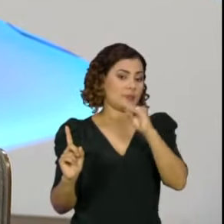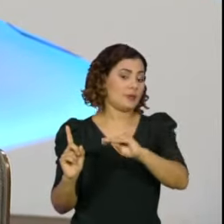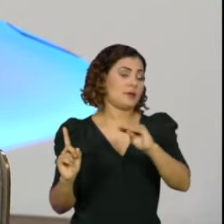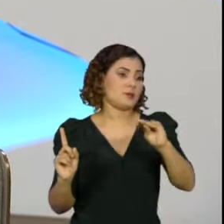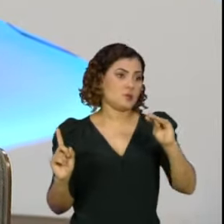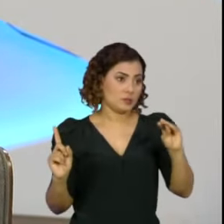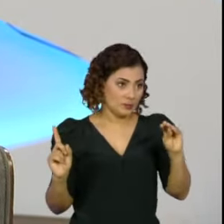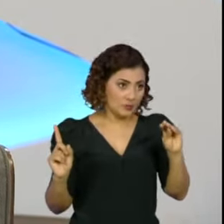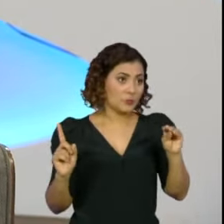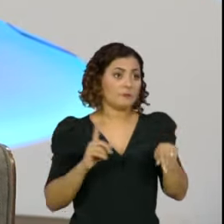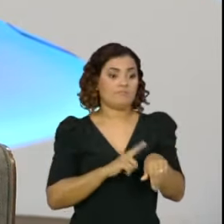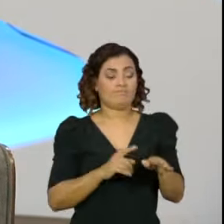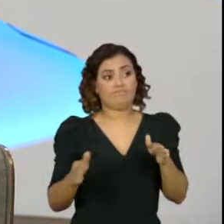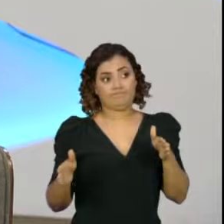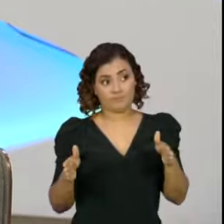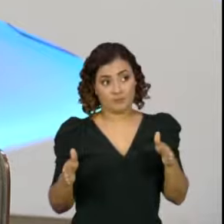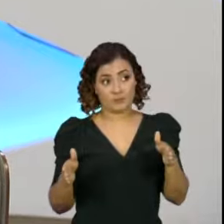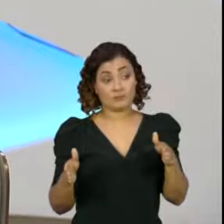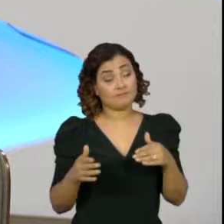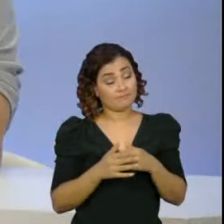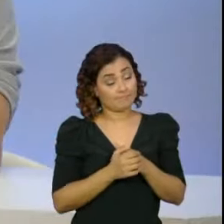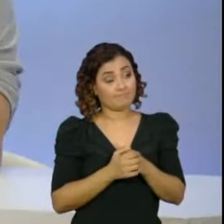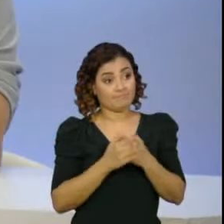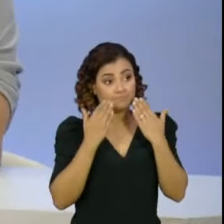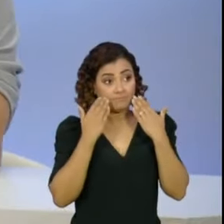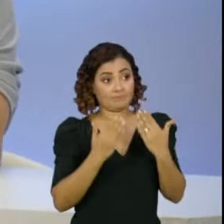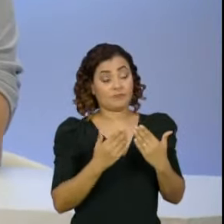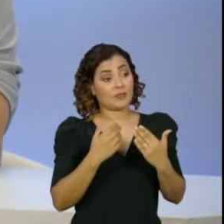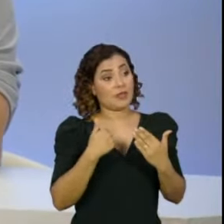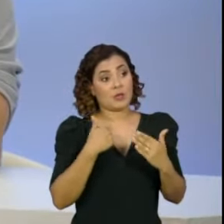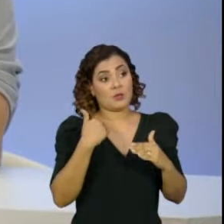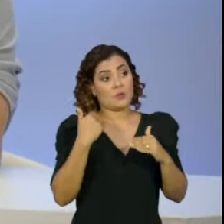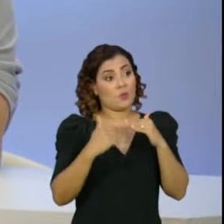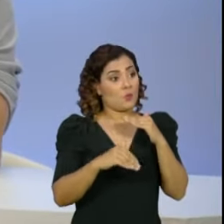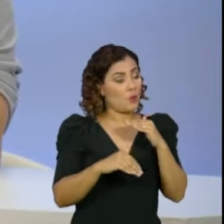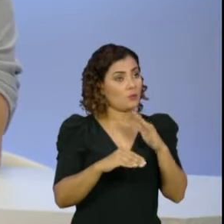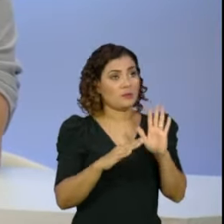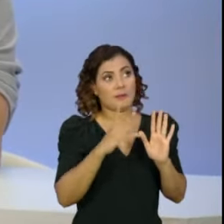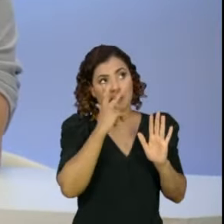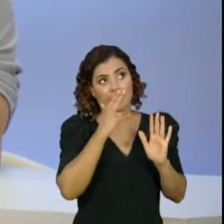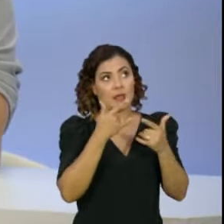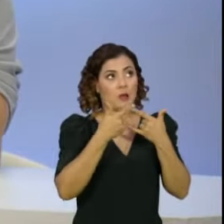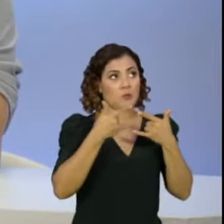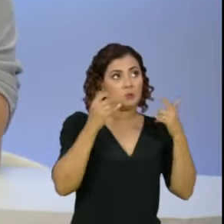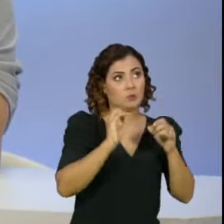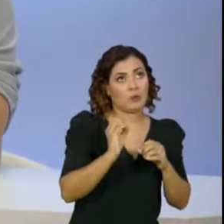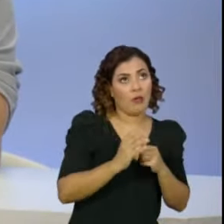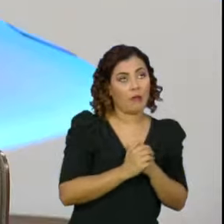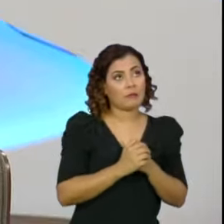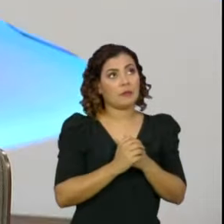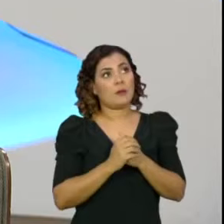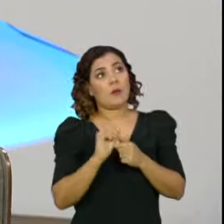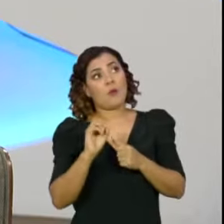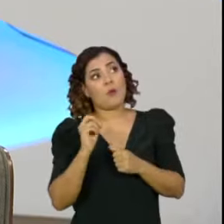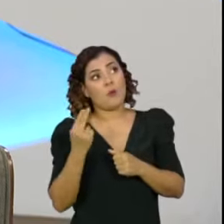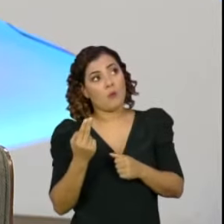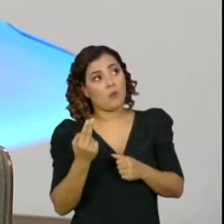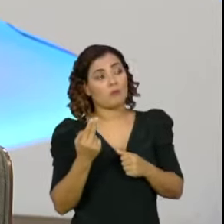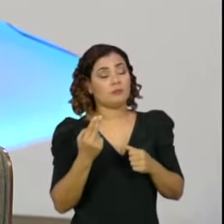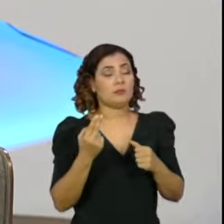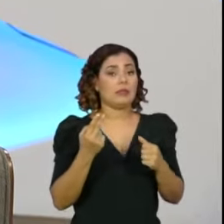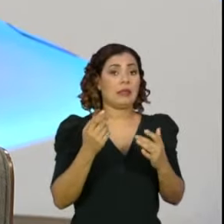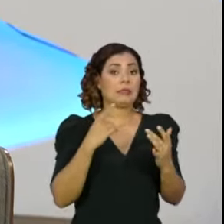relação à pandemia, é evidente que eu não concordo com o comportamento de não usar máscara, de ter o contato